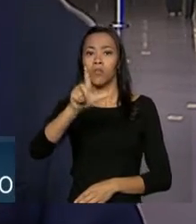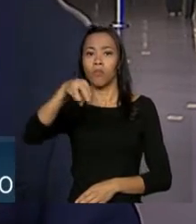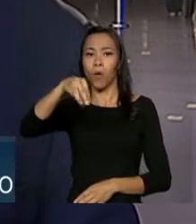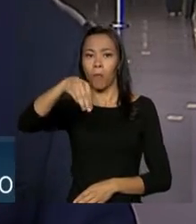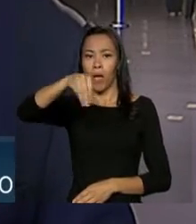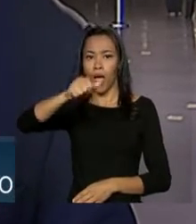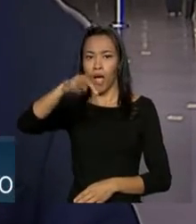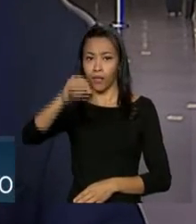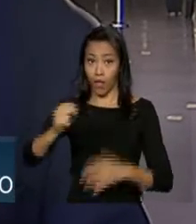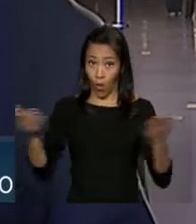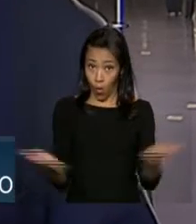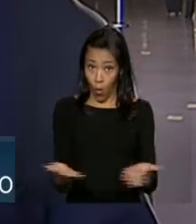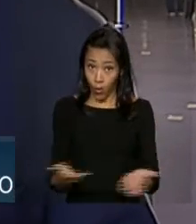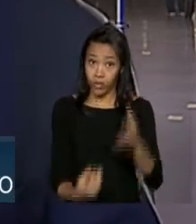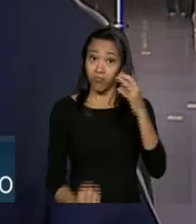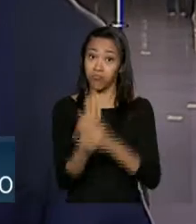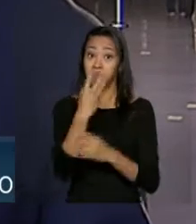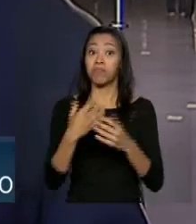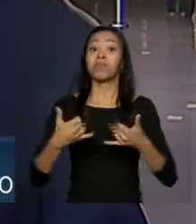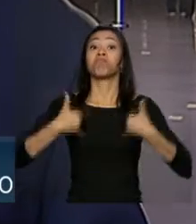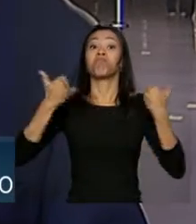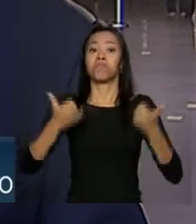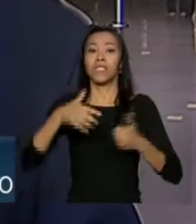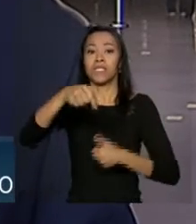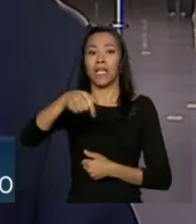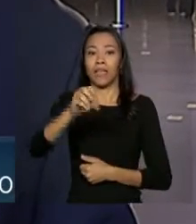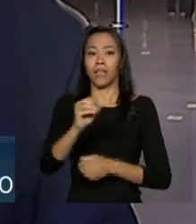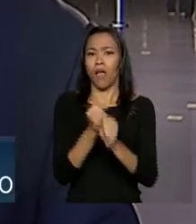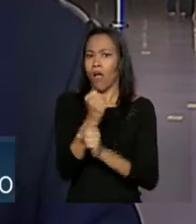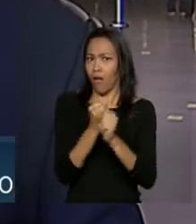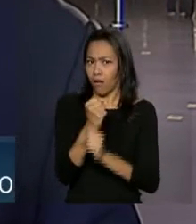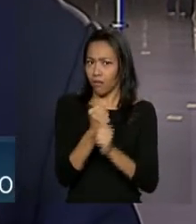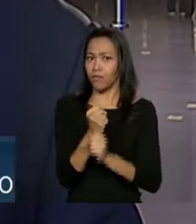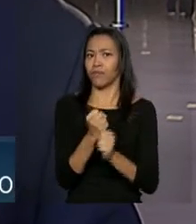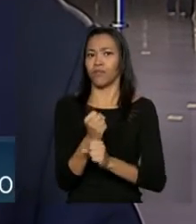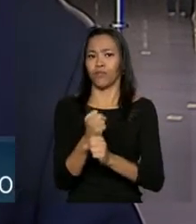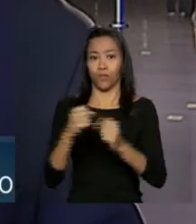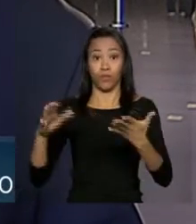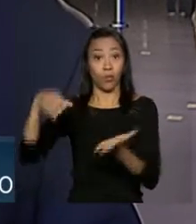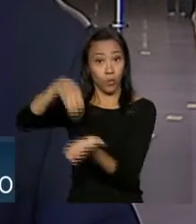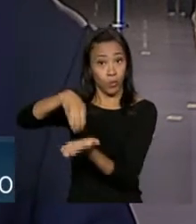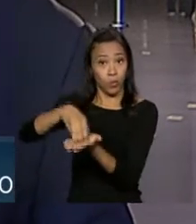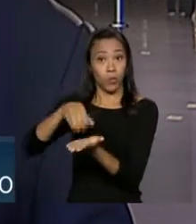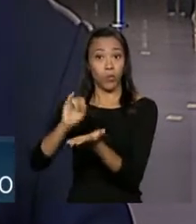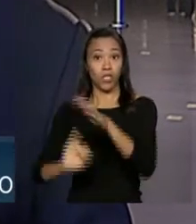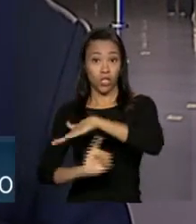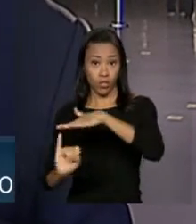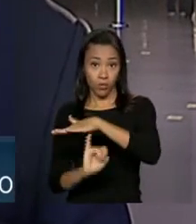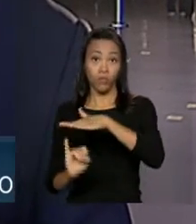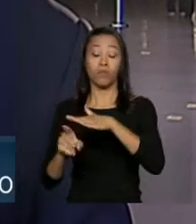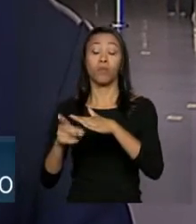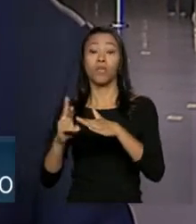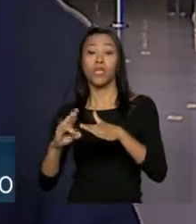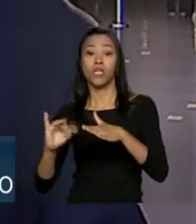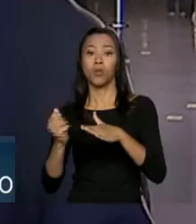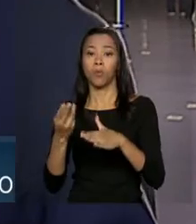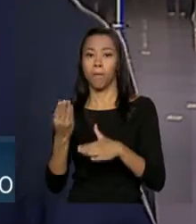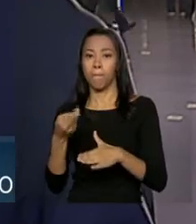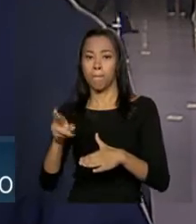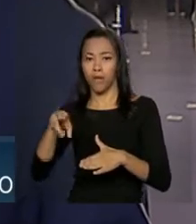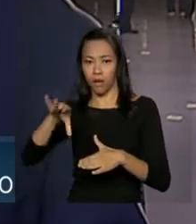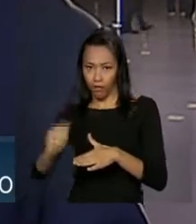70 anos de atuação e ao longo dessas sete décadas, o Instituto já promoveu o ingresso de mais de 2.100